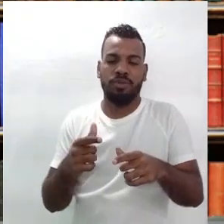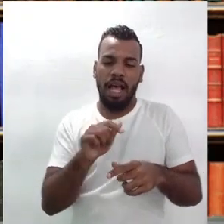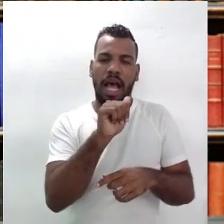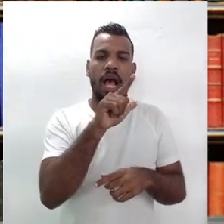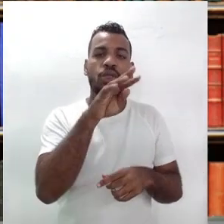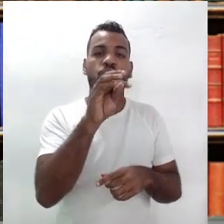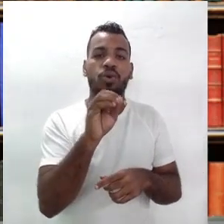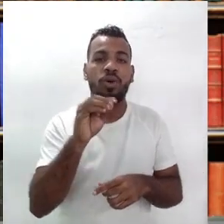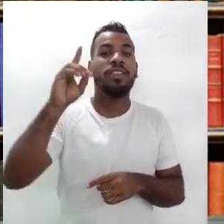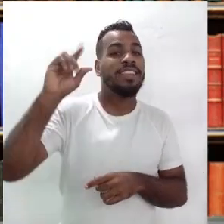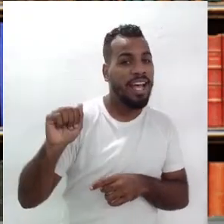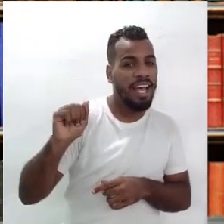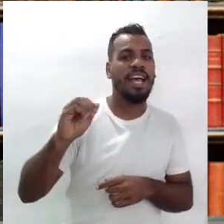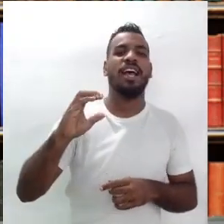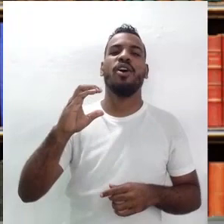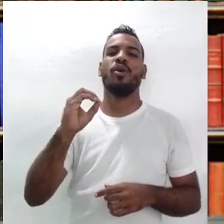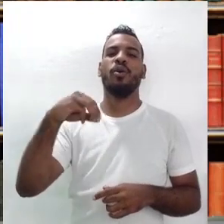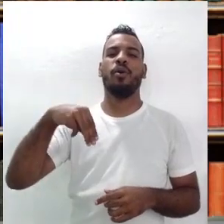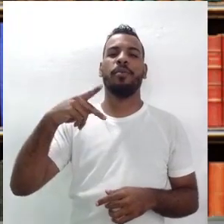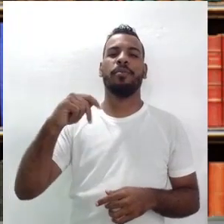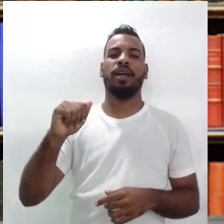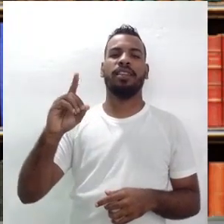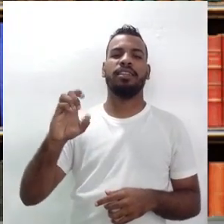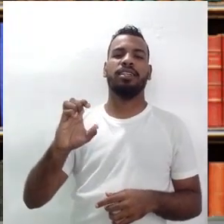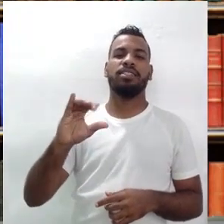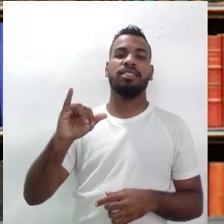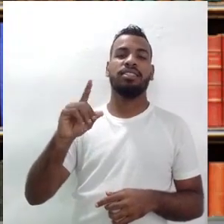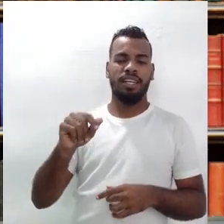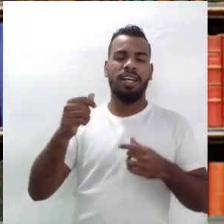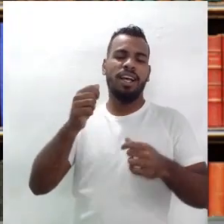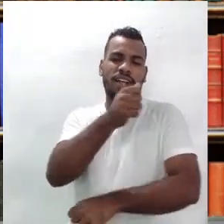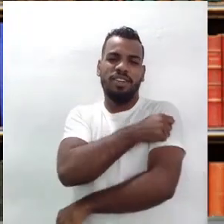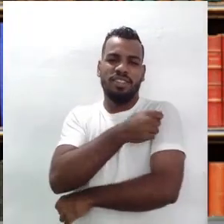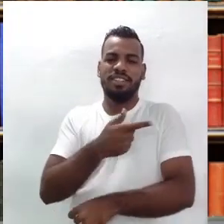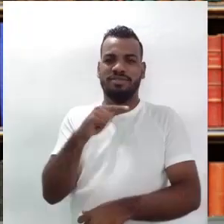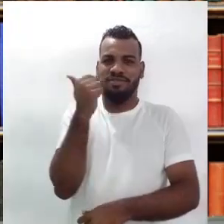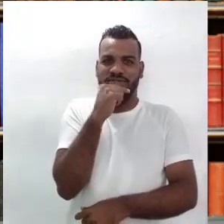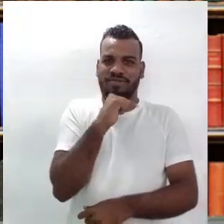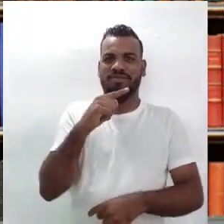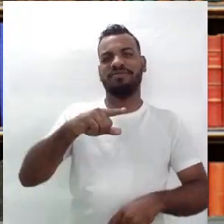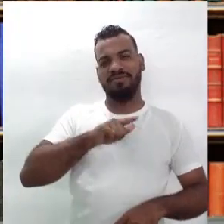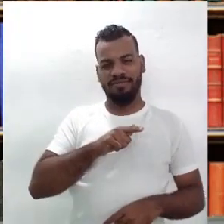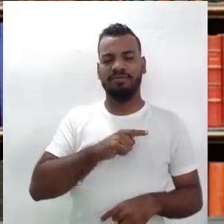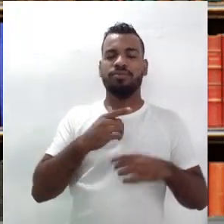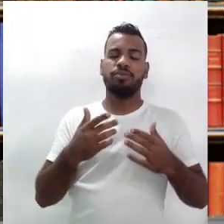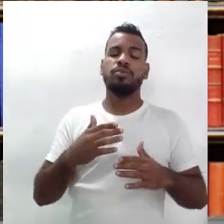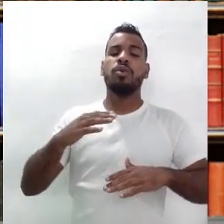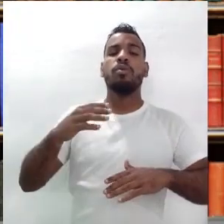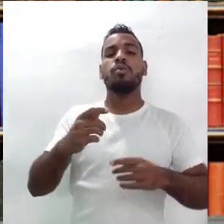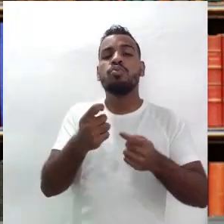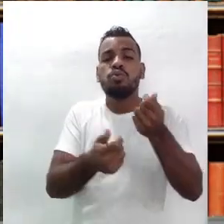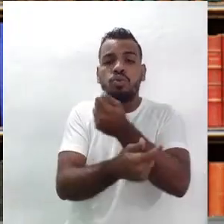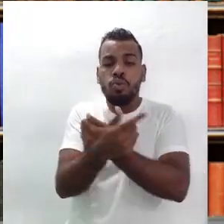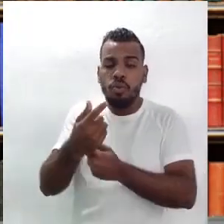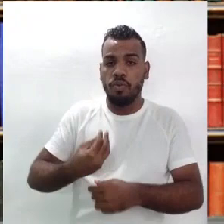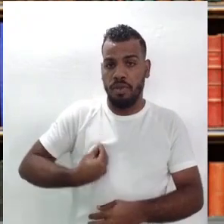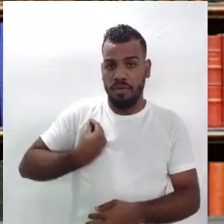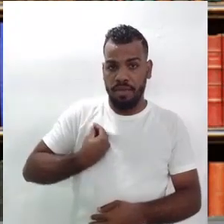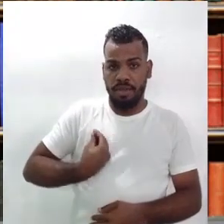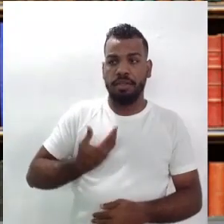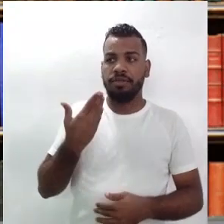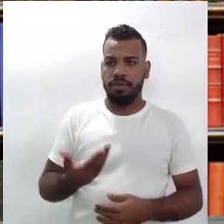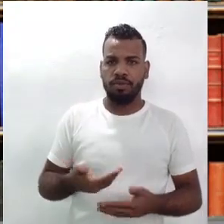risível, não é isso? E só para o aluno aqui situar um pouco, ainda mais um pouco, na vida de quem é Ariano,